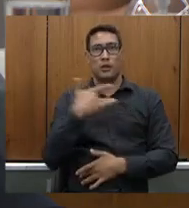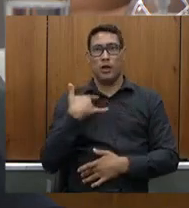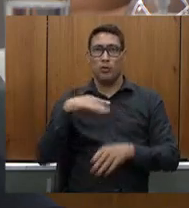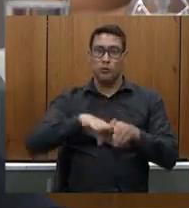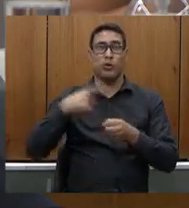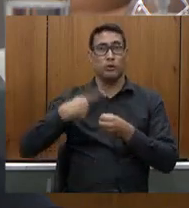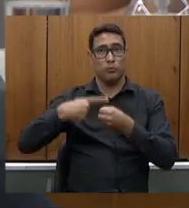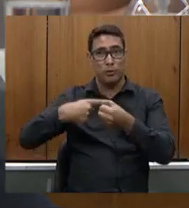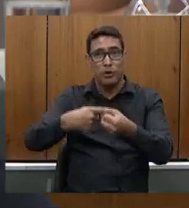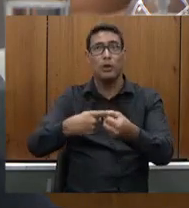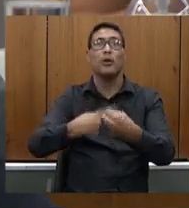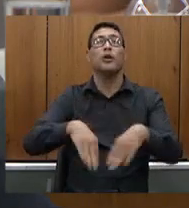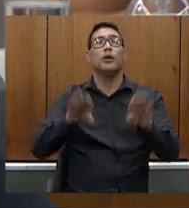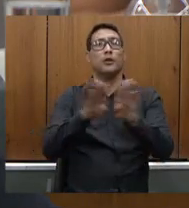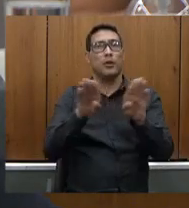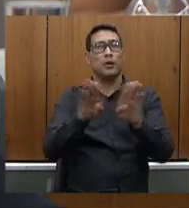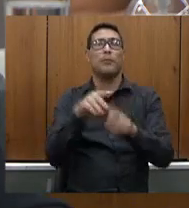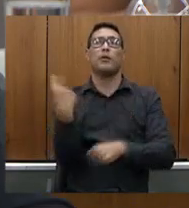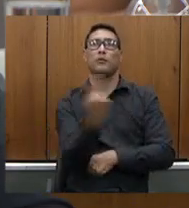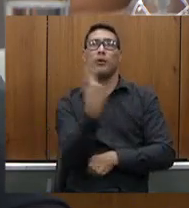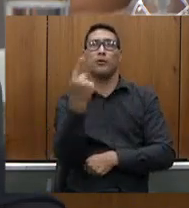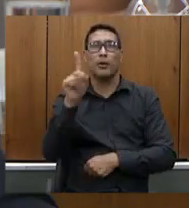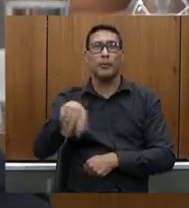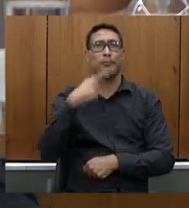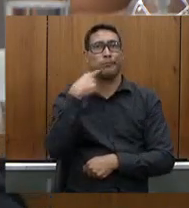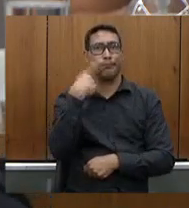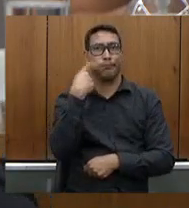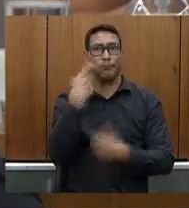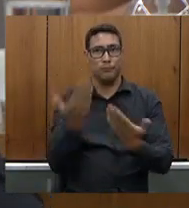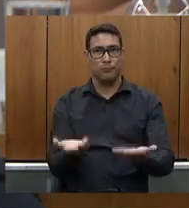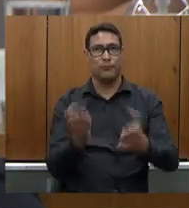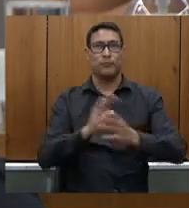senhor e aos demais deputados obrigado